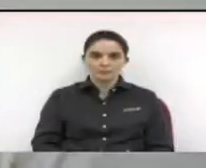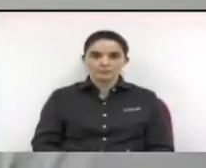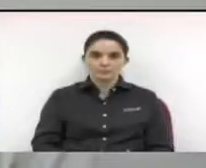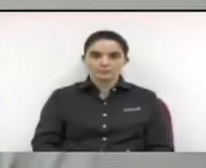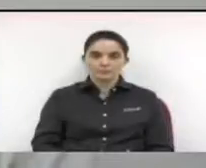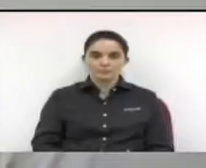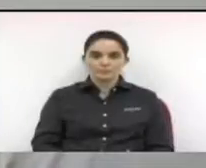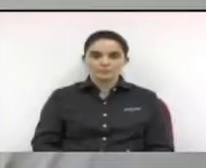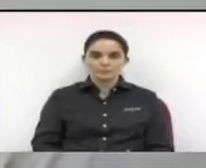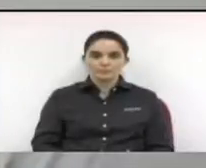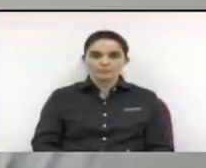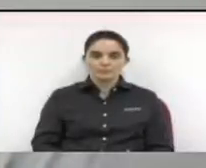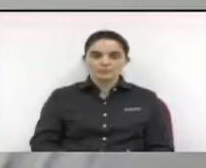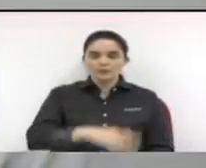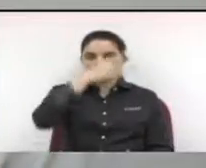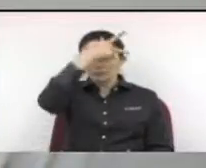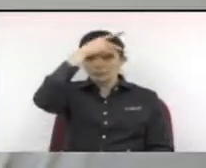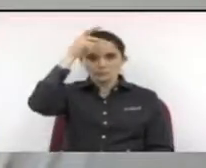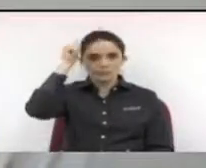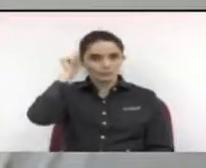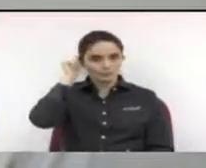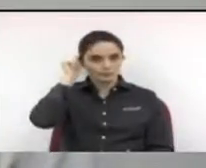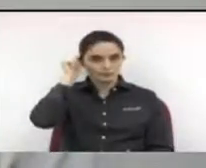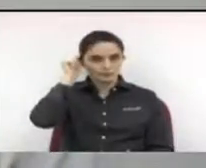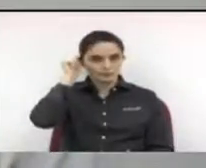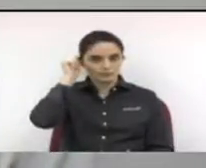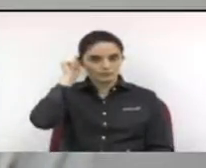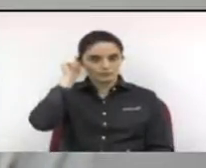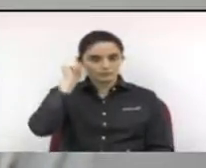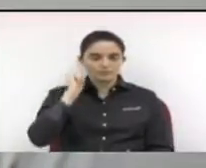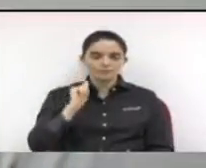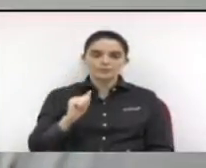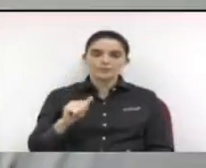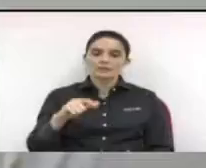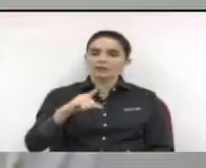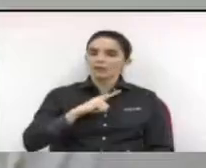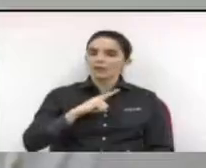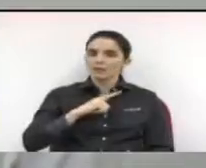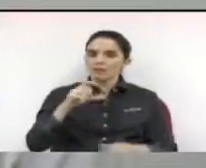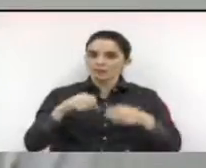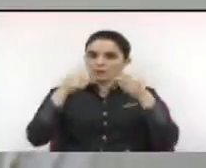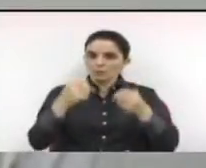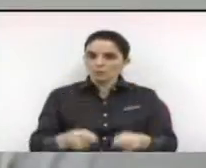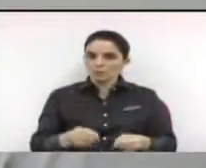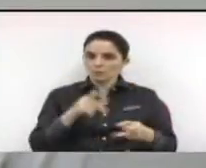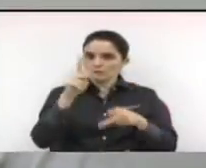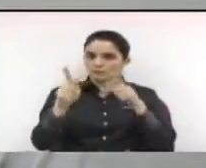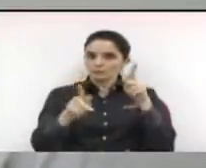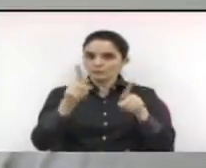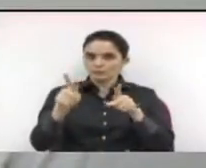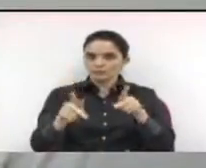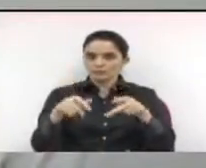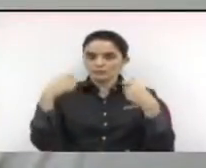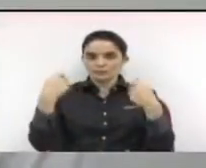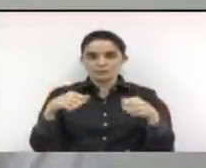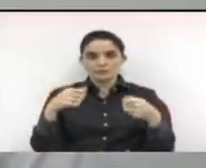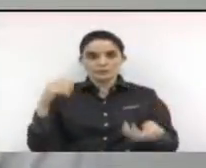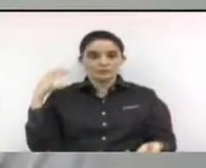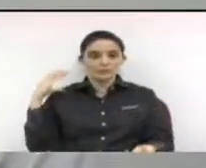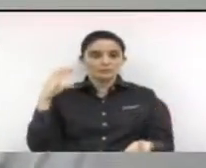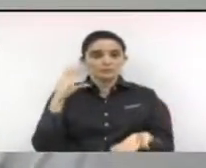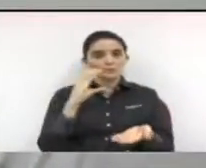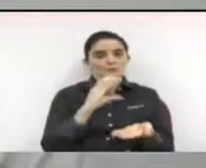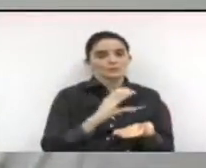democráticas, populares, têm implementado uma política de orçamento